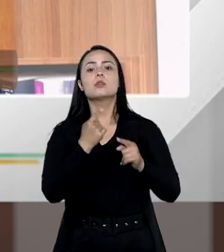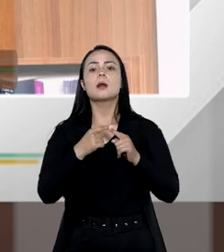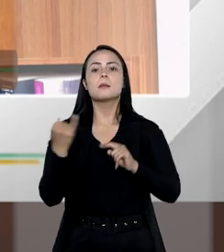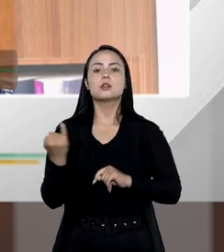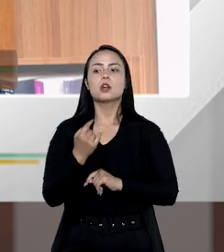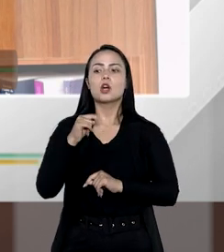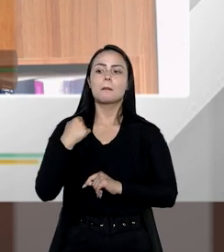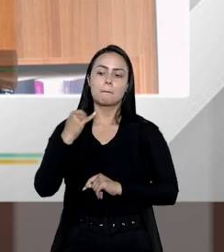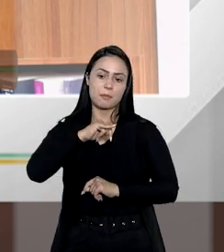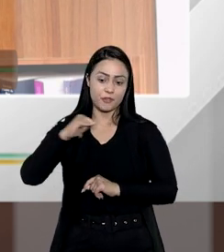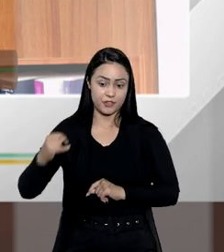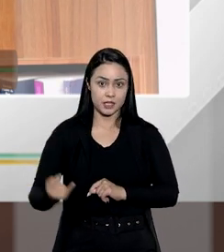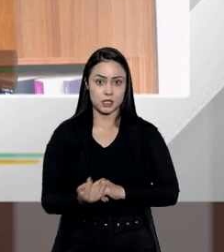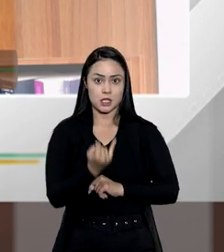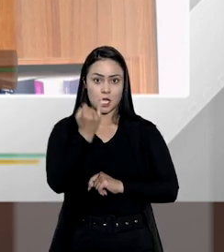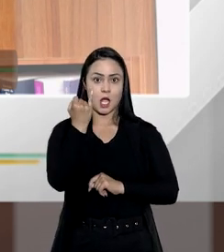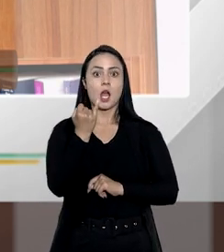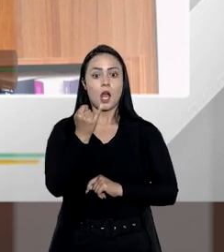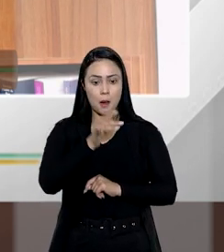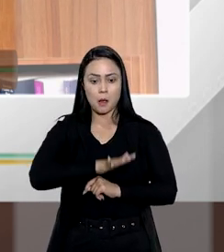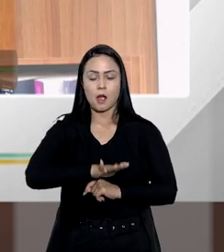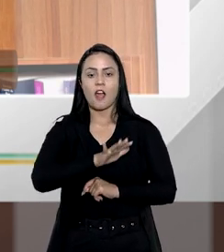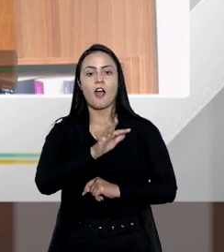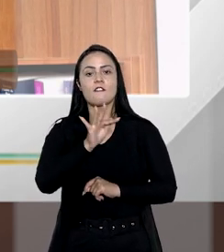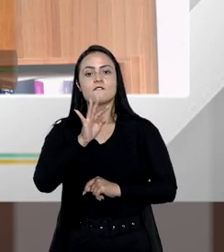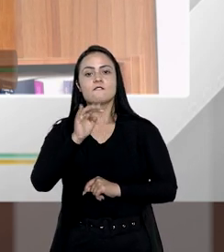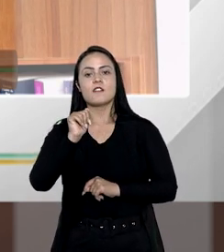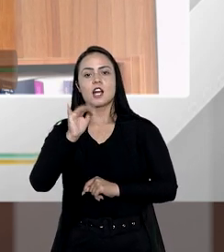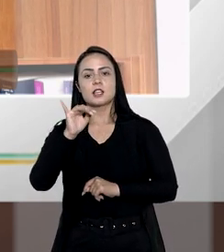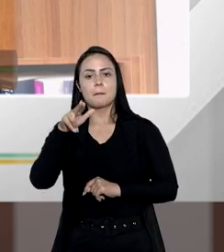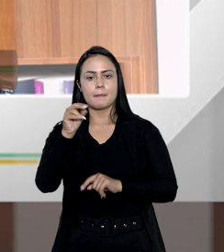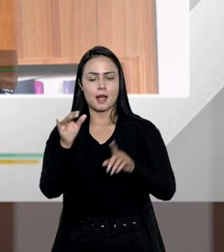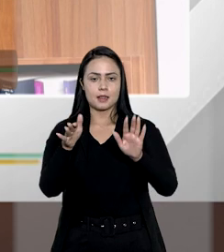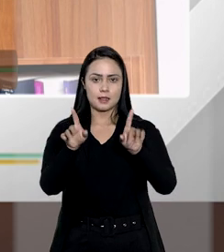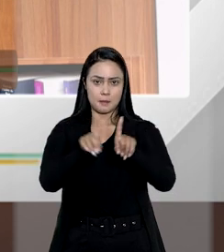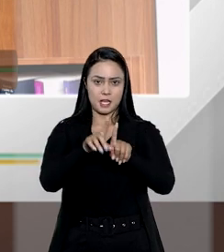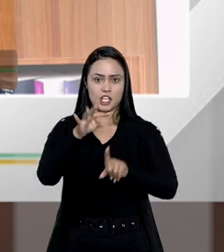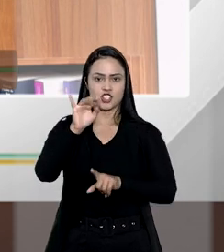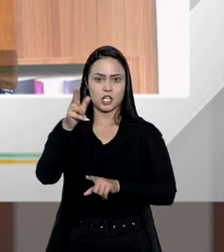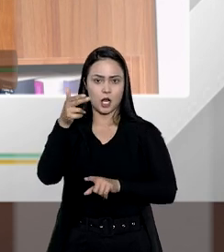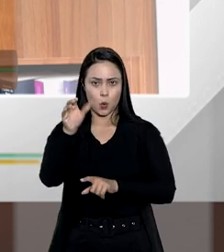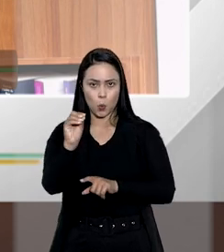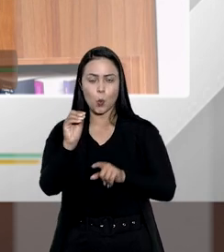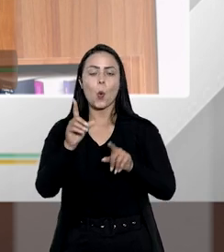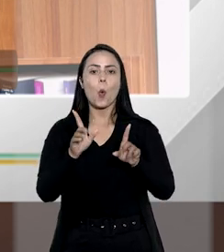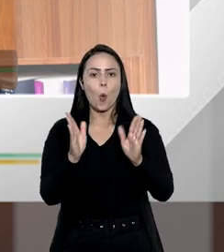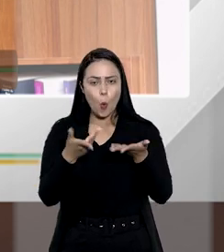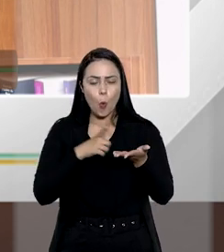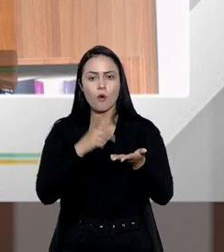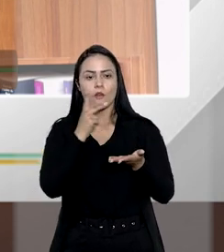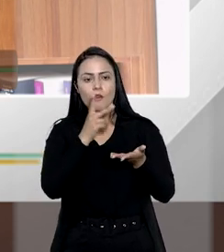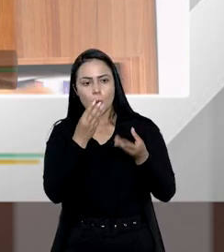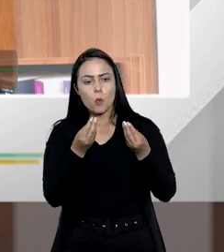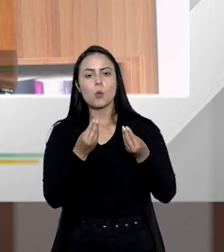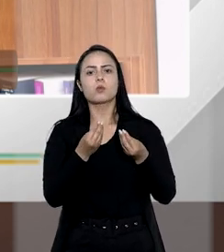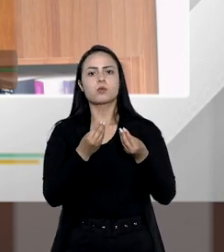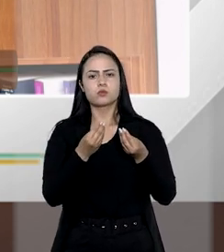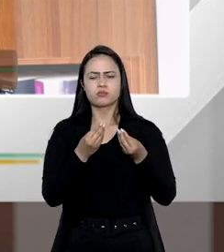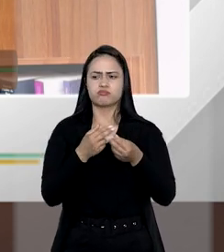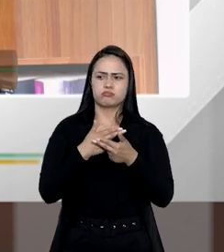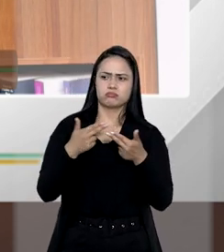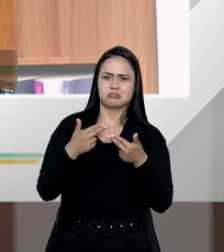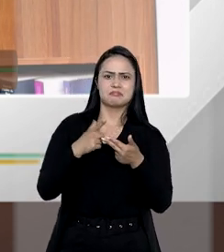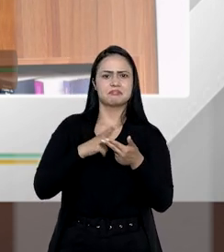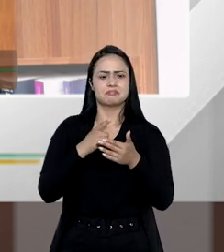importante a gente aproveitar esse espaço, Fátima e Tiago, para dizer que hoje tem se falado muito em planejamento sucessório de uma forma